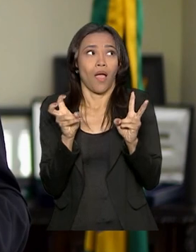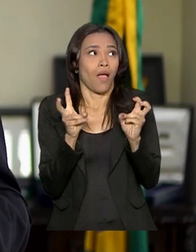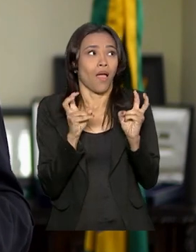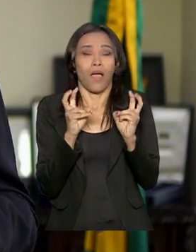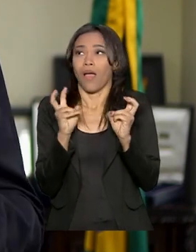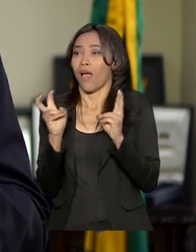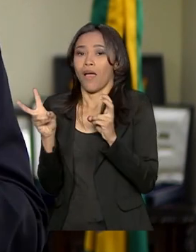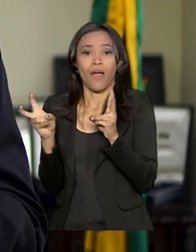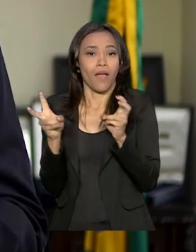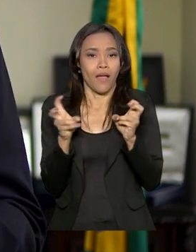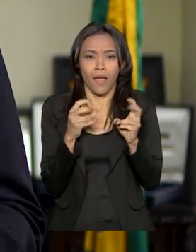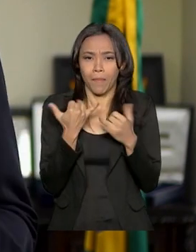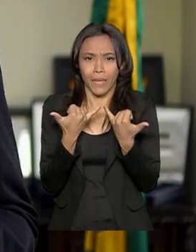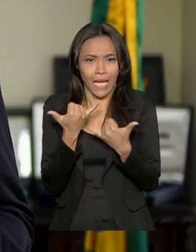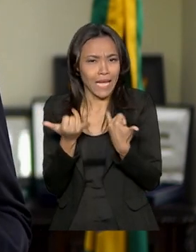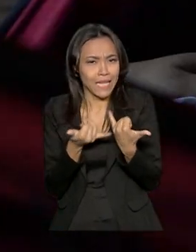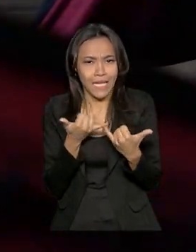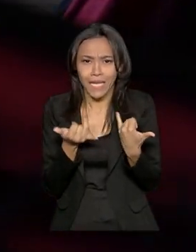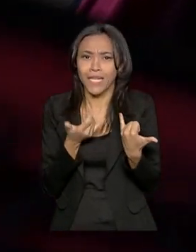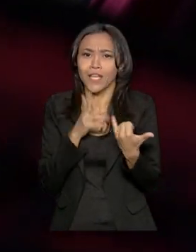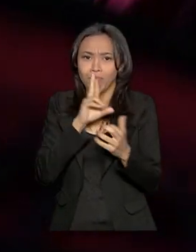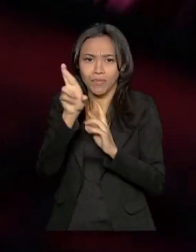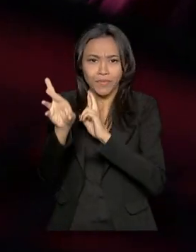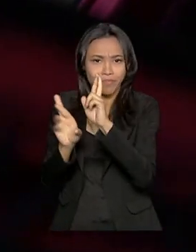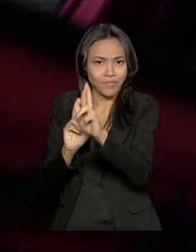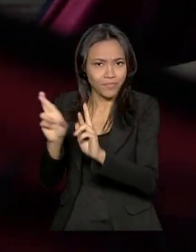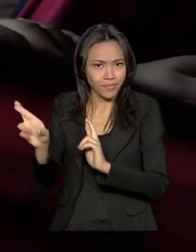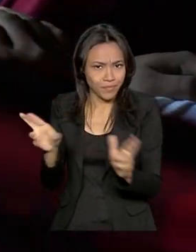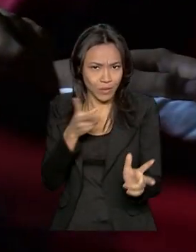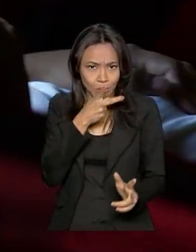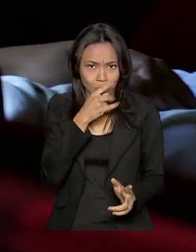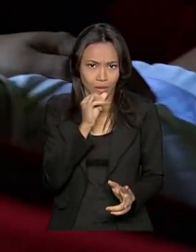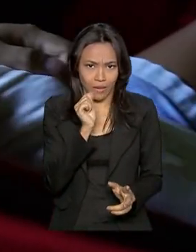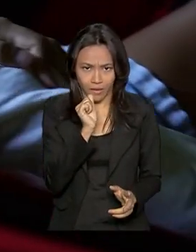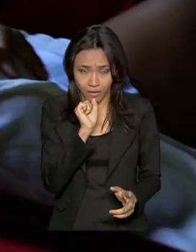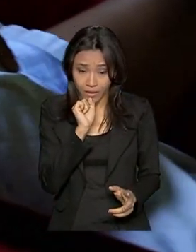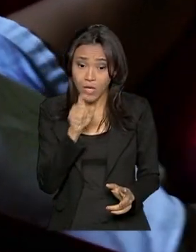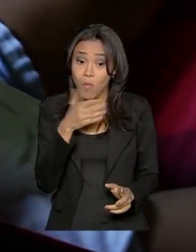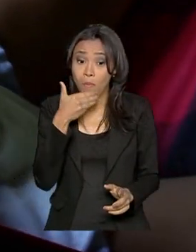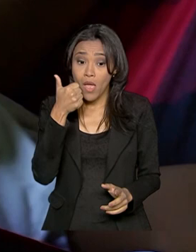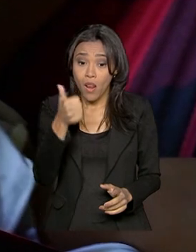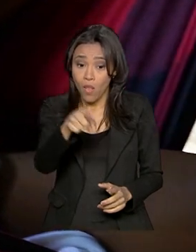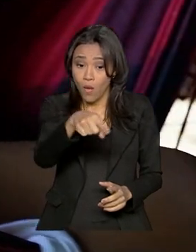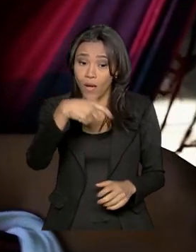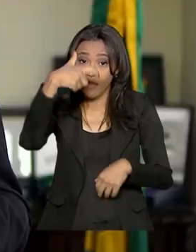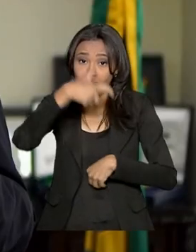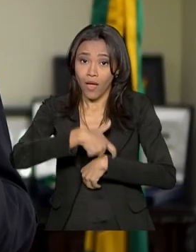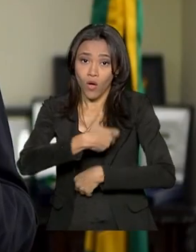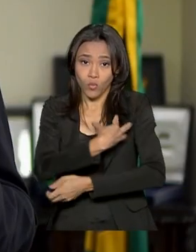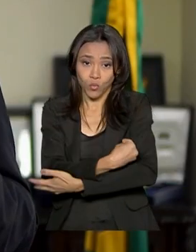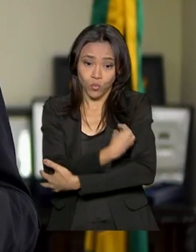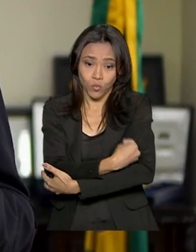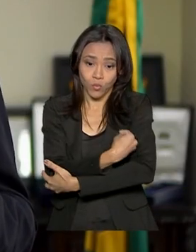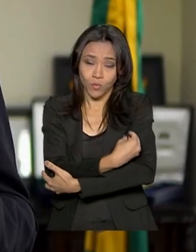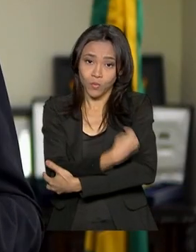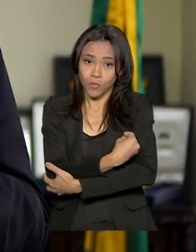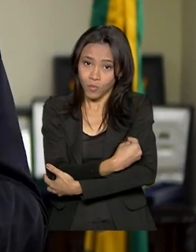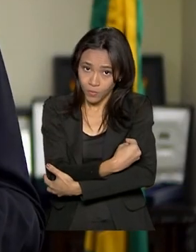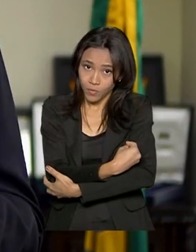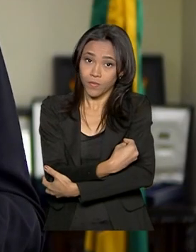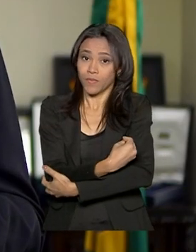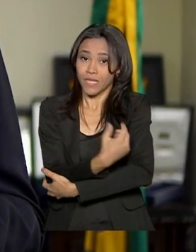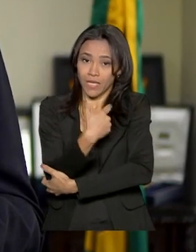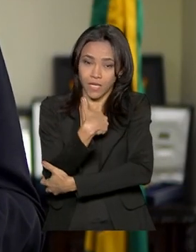gestos às brincadeiras dos pais. Um dos melhores momentos para essa troca é durante a amamentação. Somente com a formação